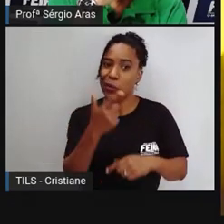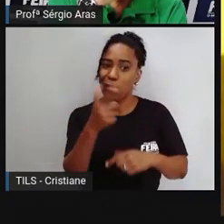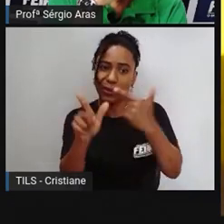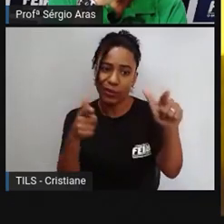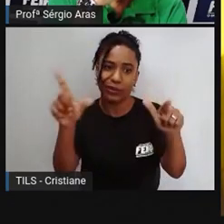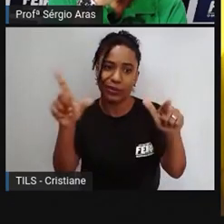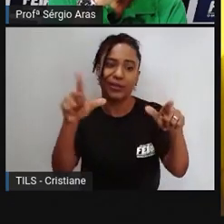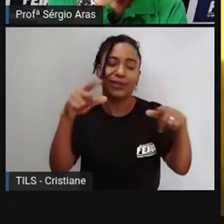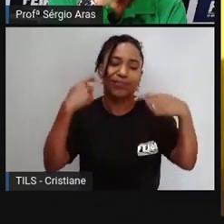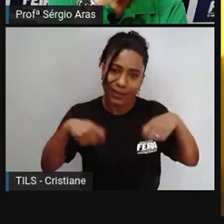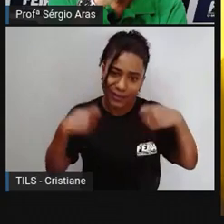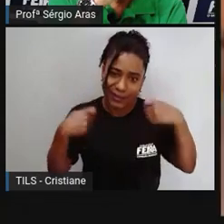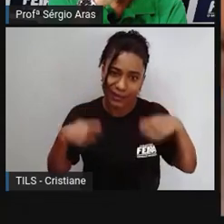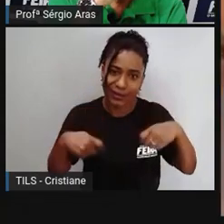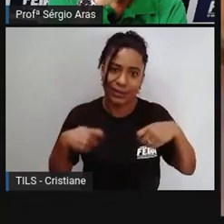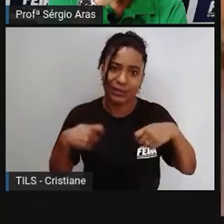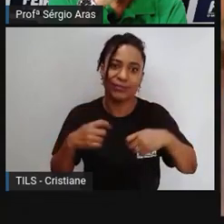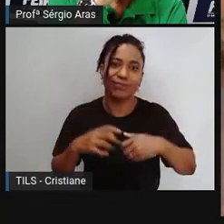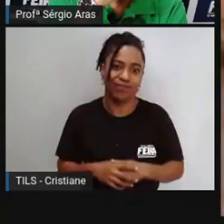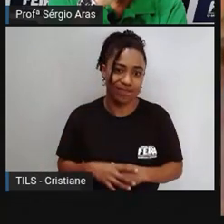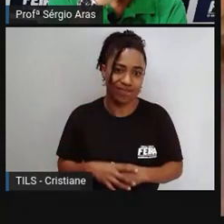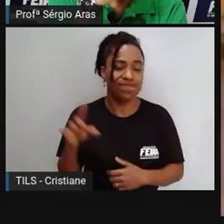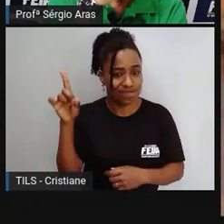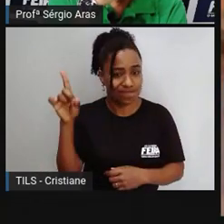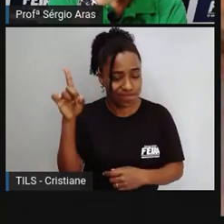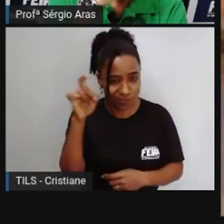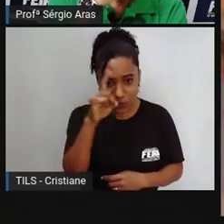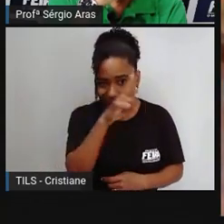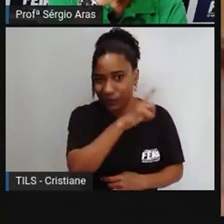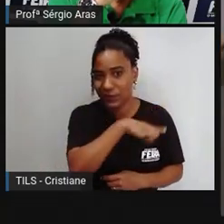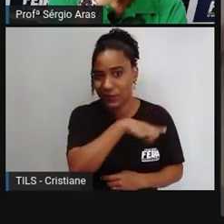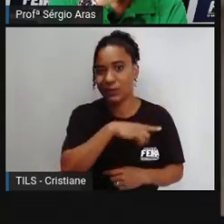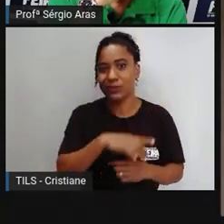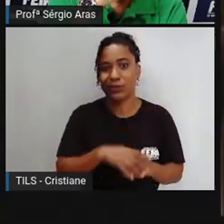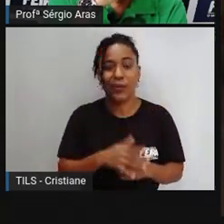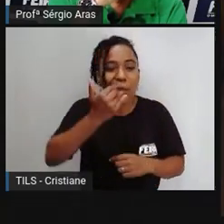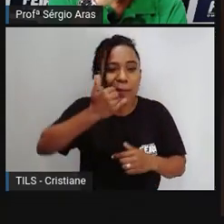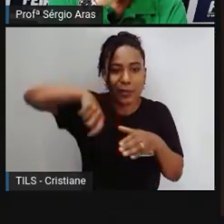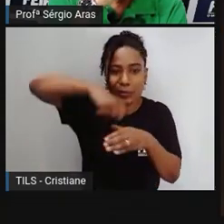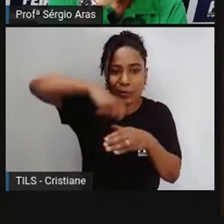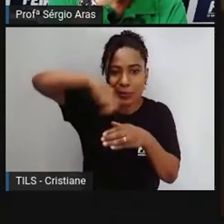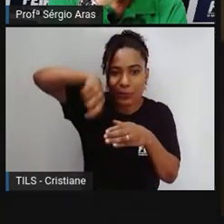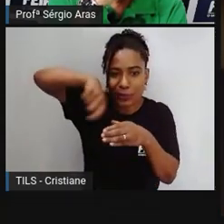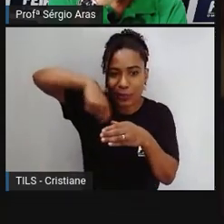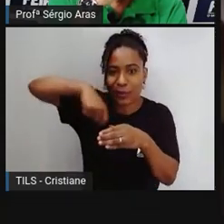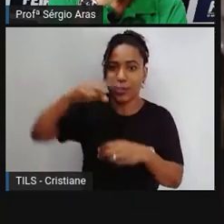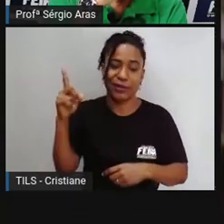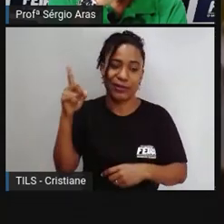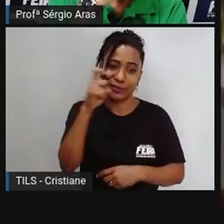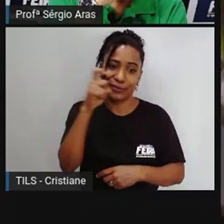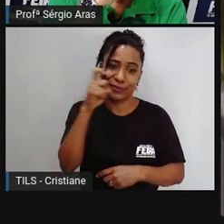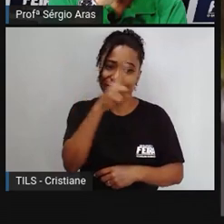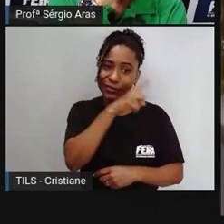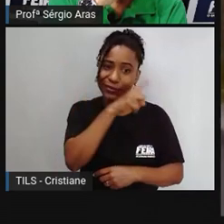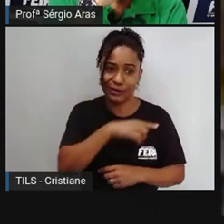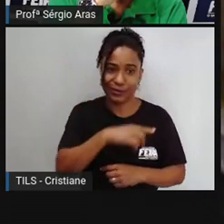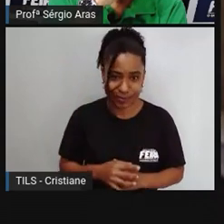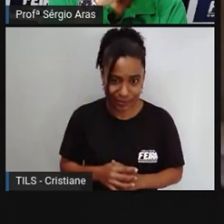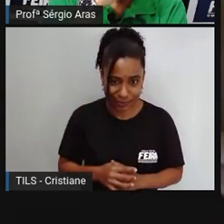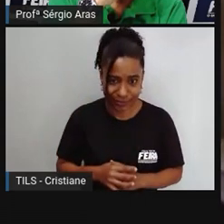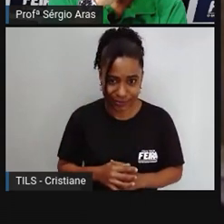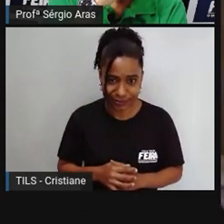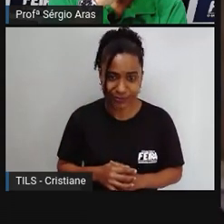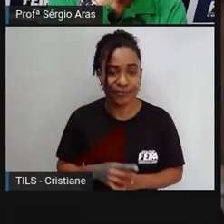e tá difícil tá difícil até pra fazer uma comida pra comer aqui tá difícil porque o mau cheiro não deixa nem a gente se